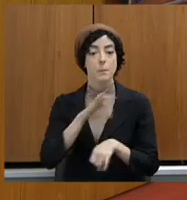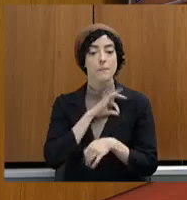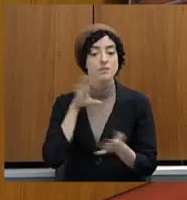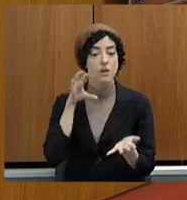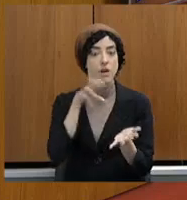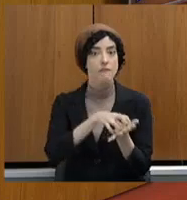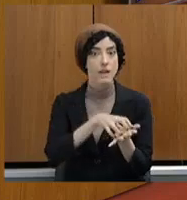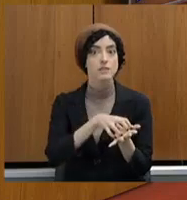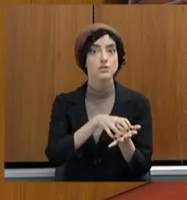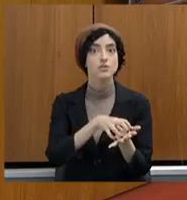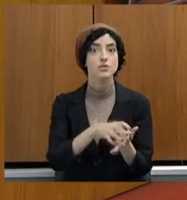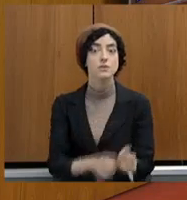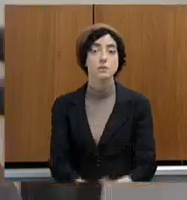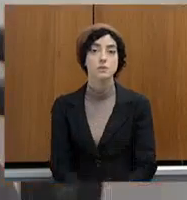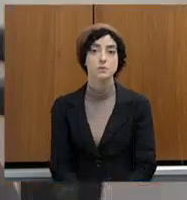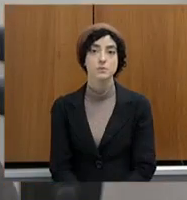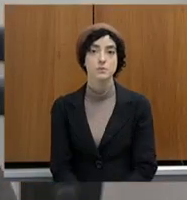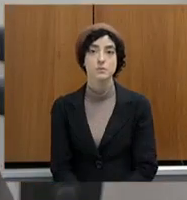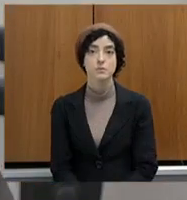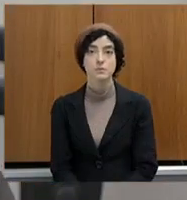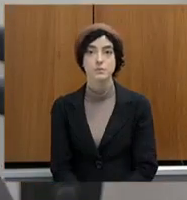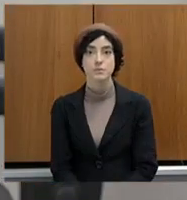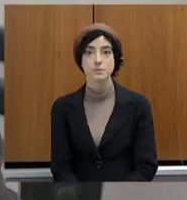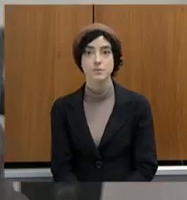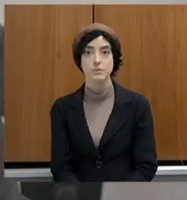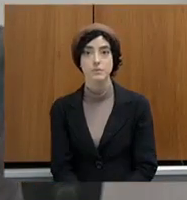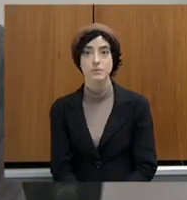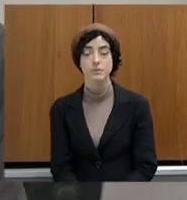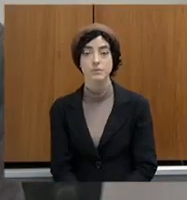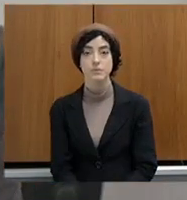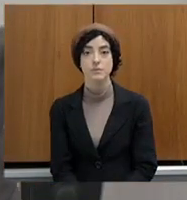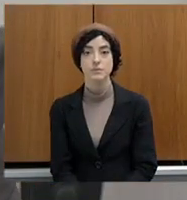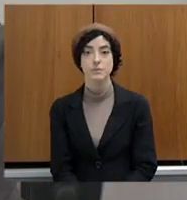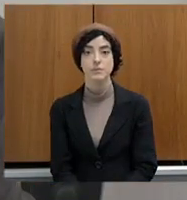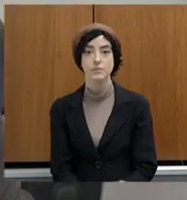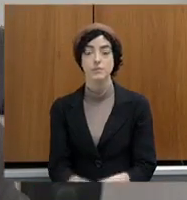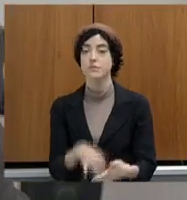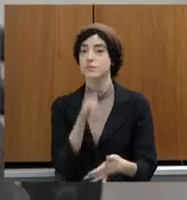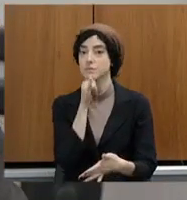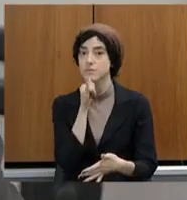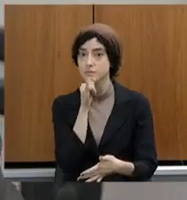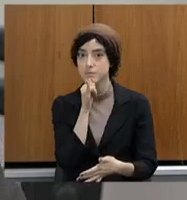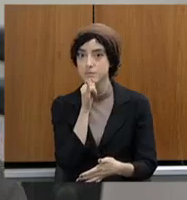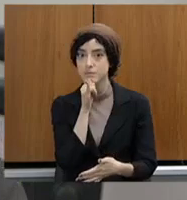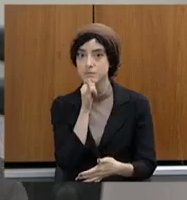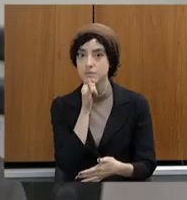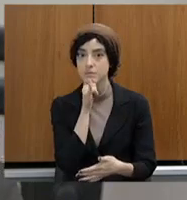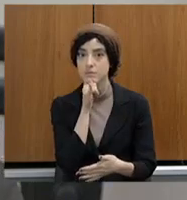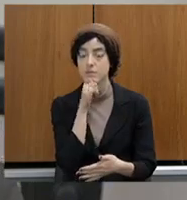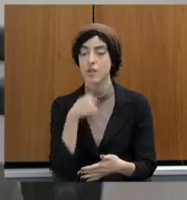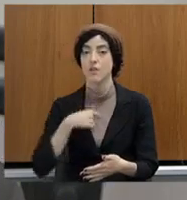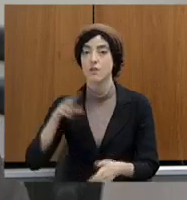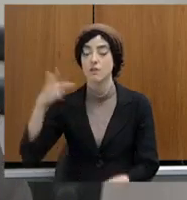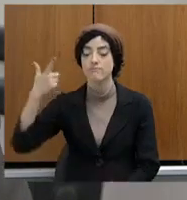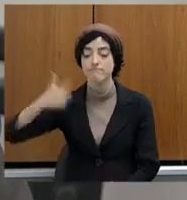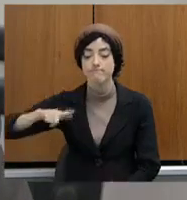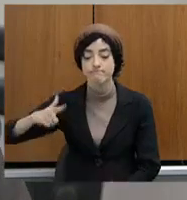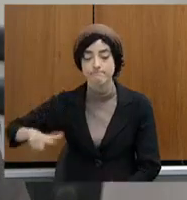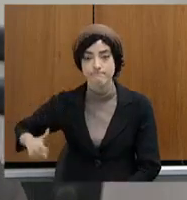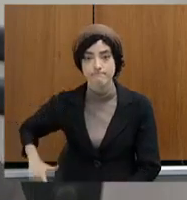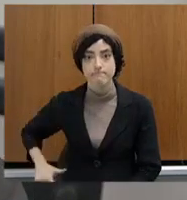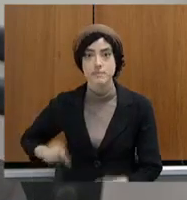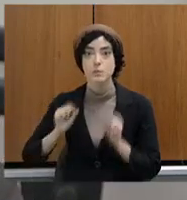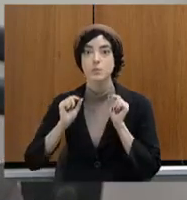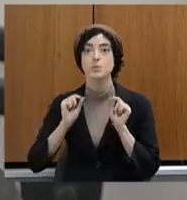carimbo do não vem de onde? Da COFIN. Então, senhores excedentes, vou falar aqui o eu falei na audiência da